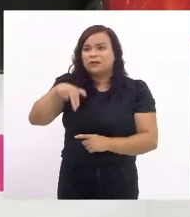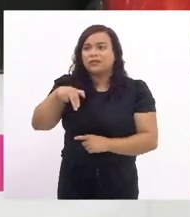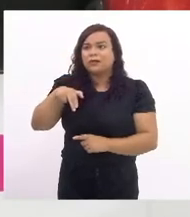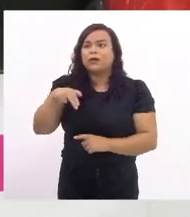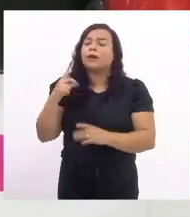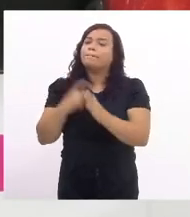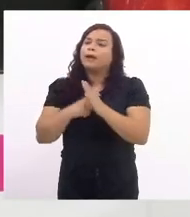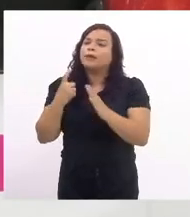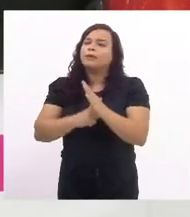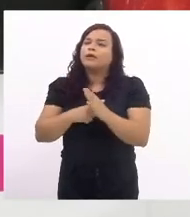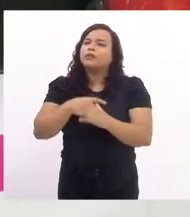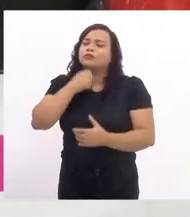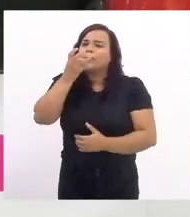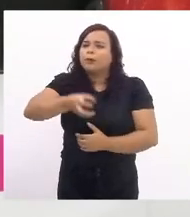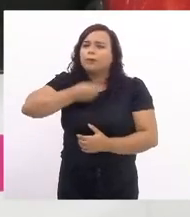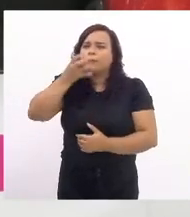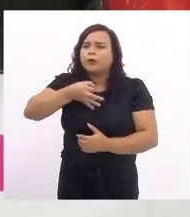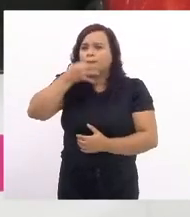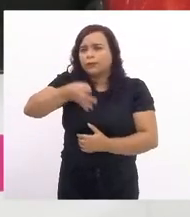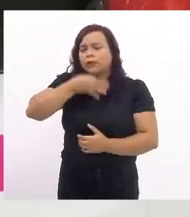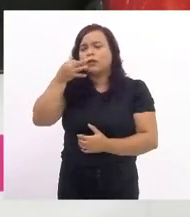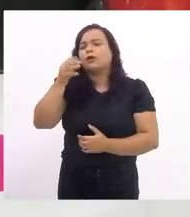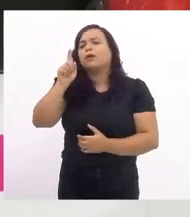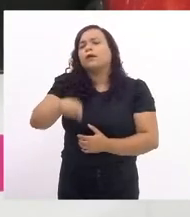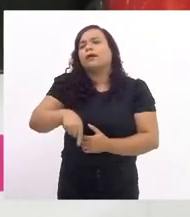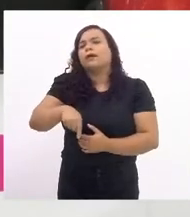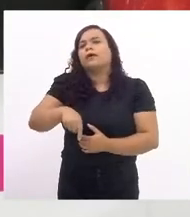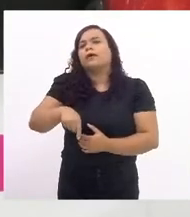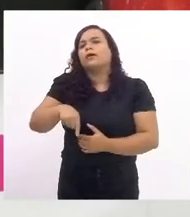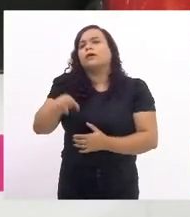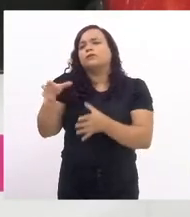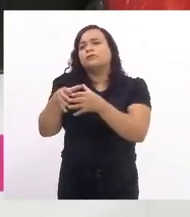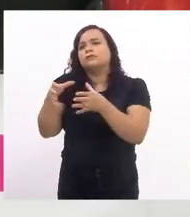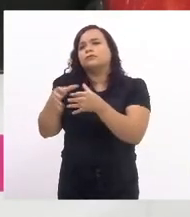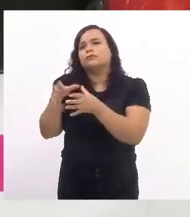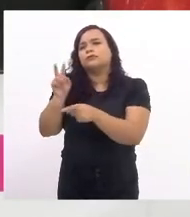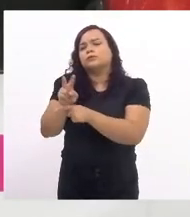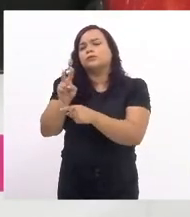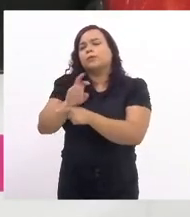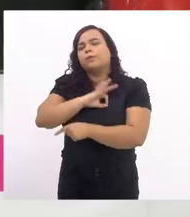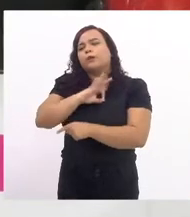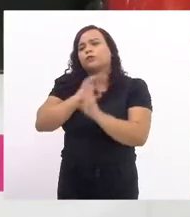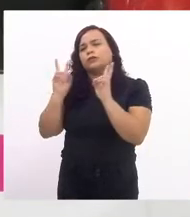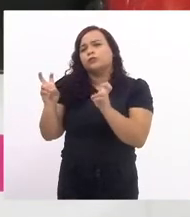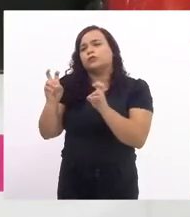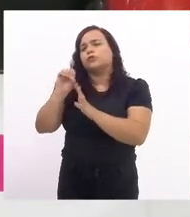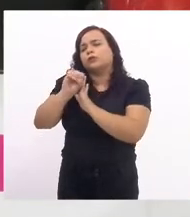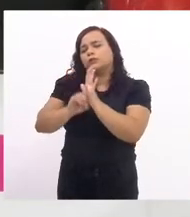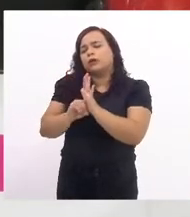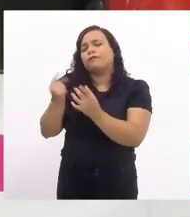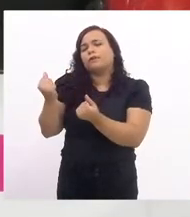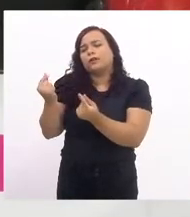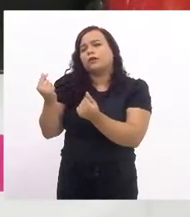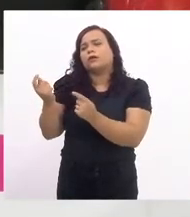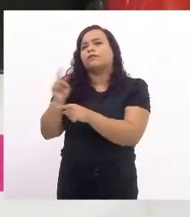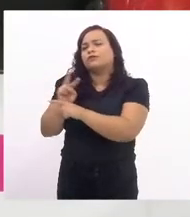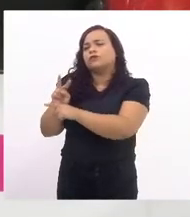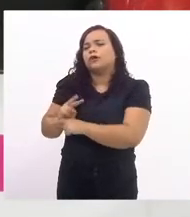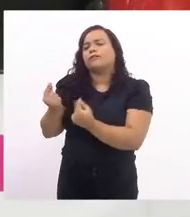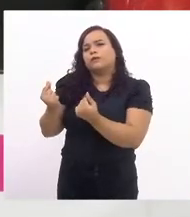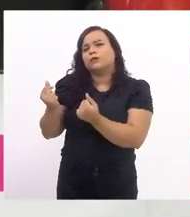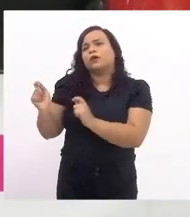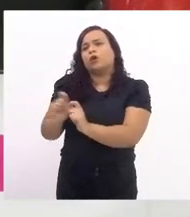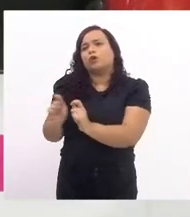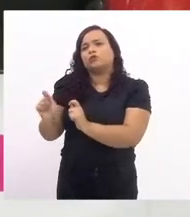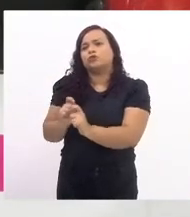servidores públicos de segurança pública de assuntos de polícia, orçamentos, finanças, fiscalização financeira e controles à emenda de